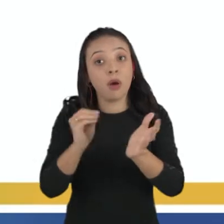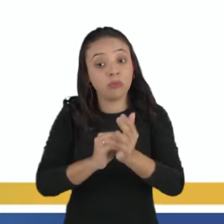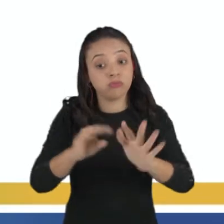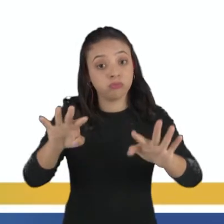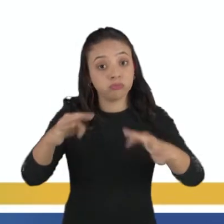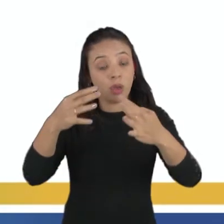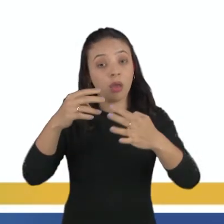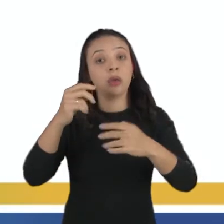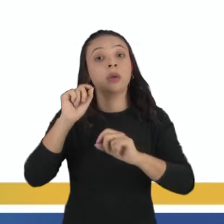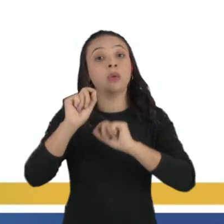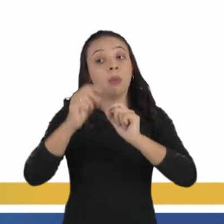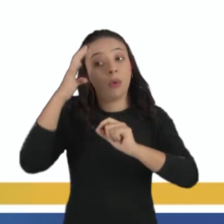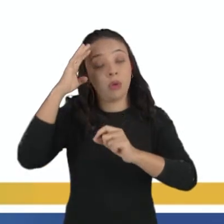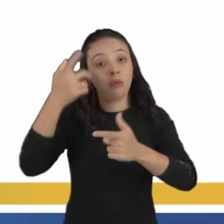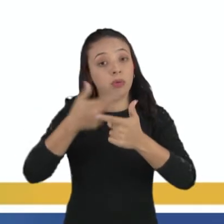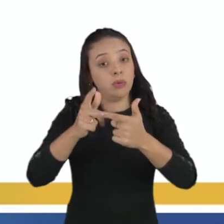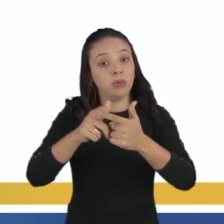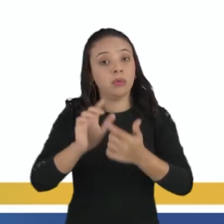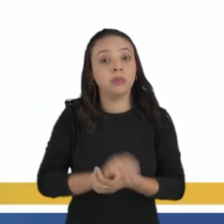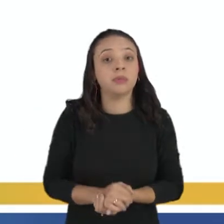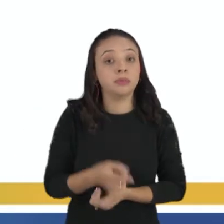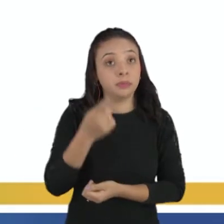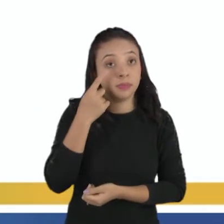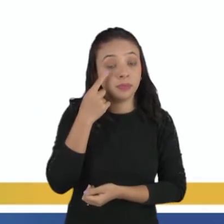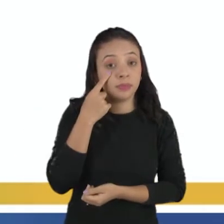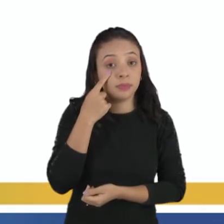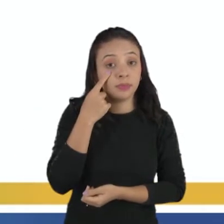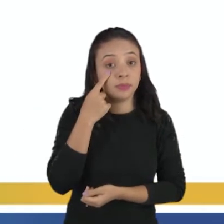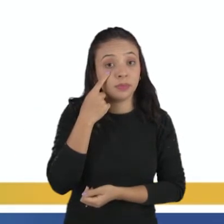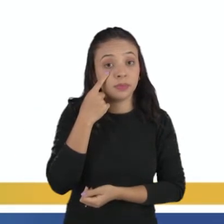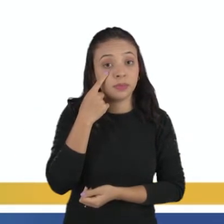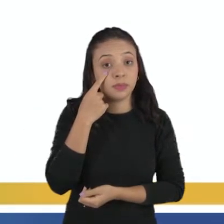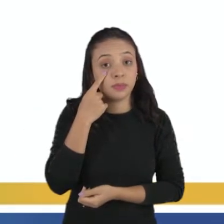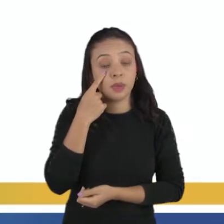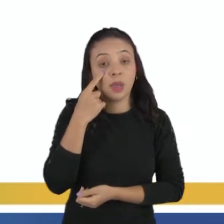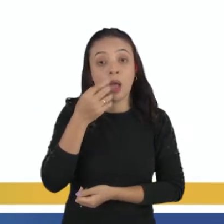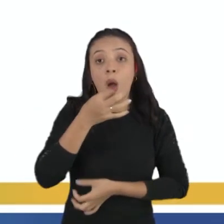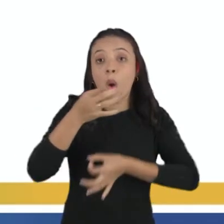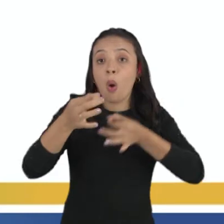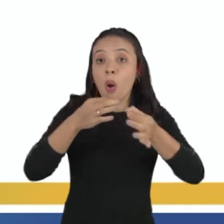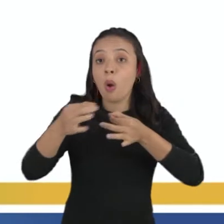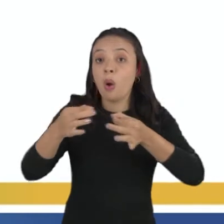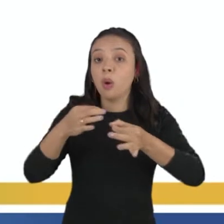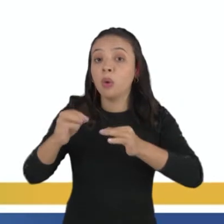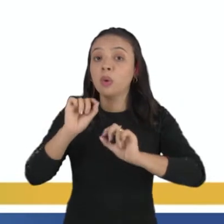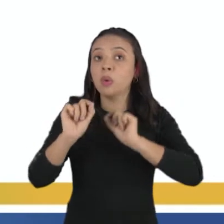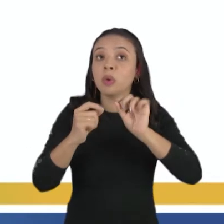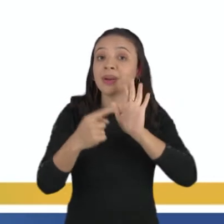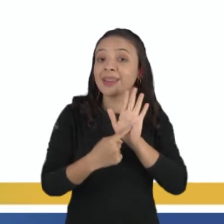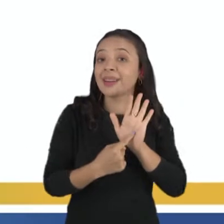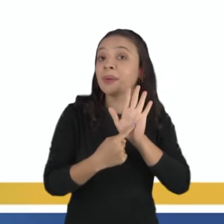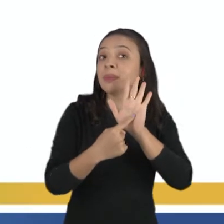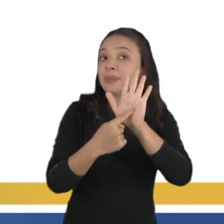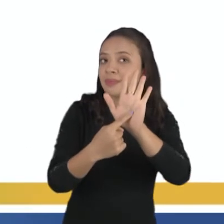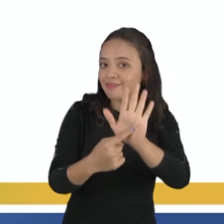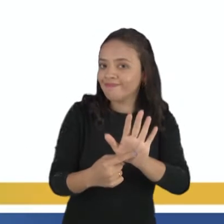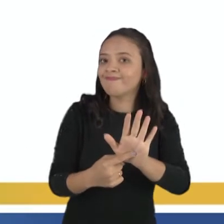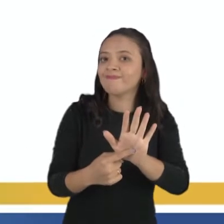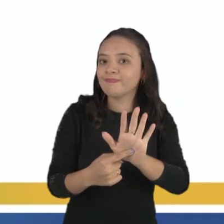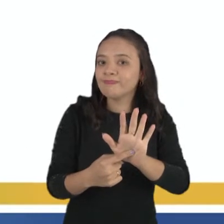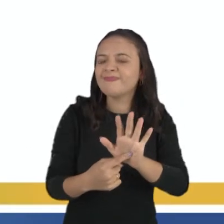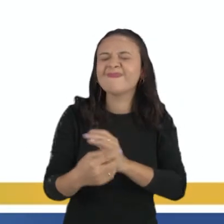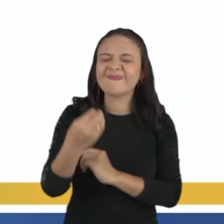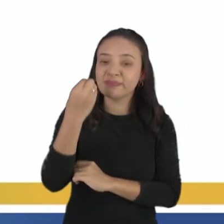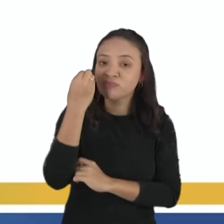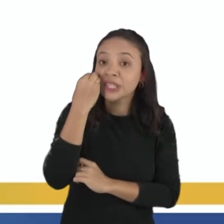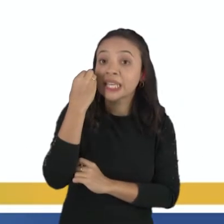Olhem, gente, os seguintes argumentos, as seguintes expressões que mostram, que denotam que ela está